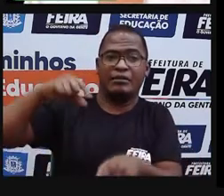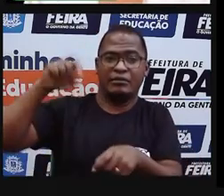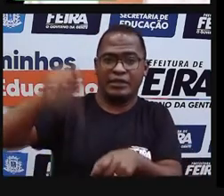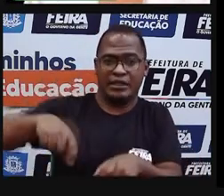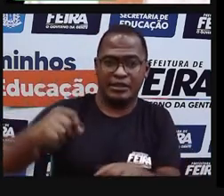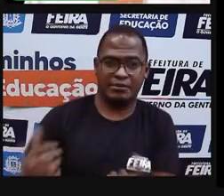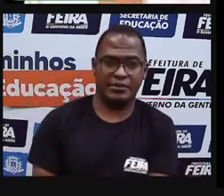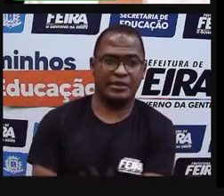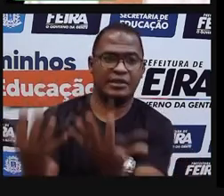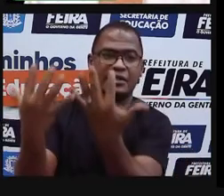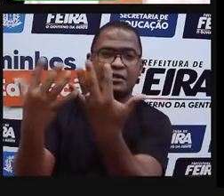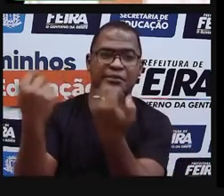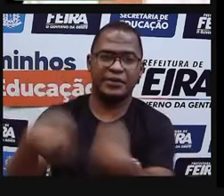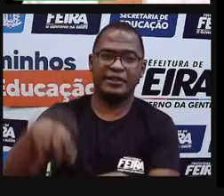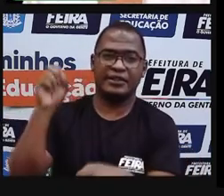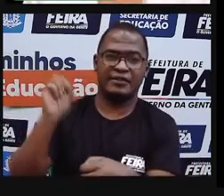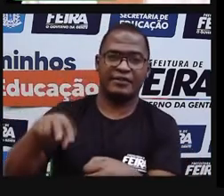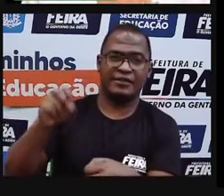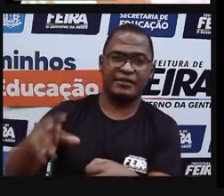um paladar que se...